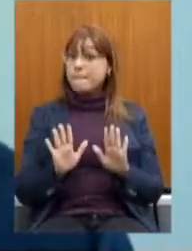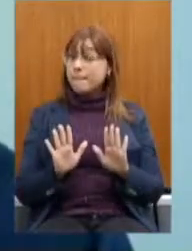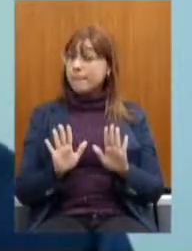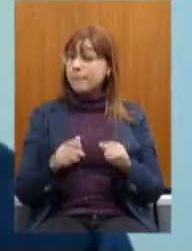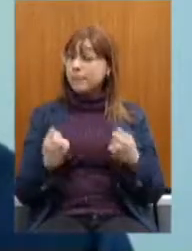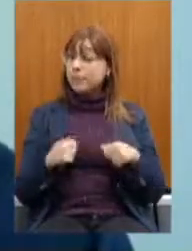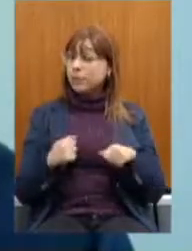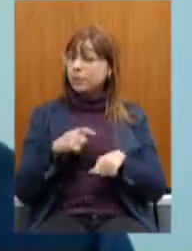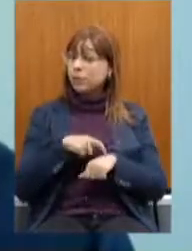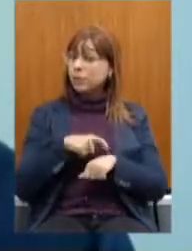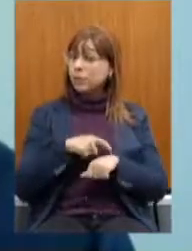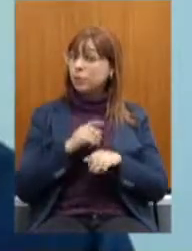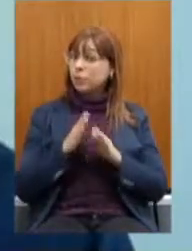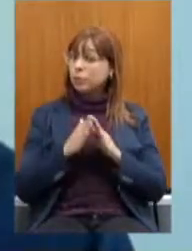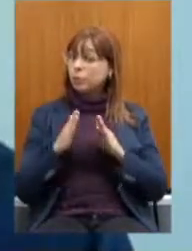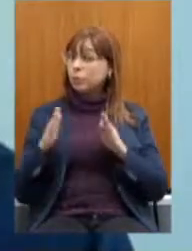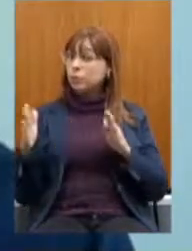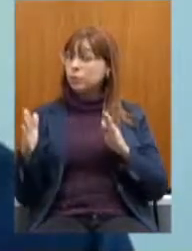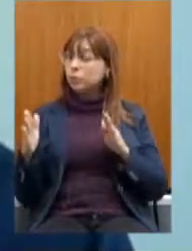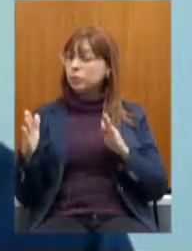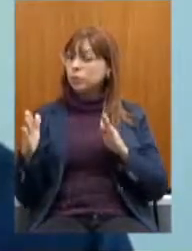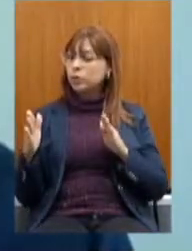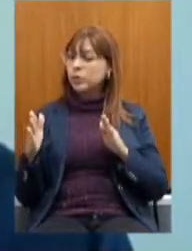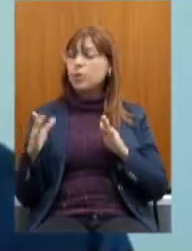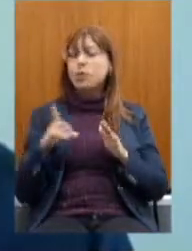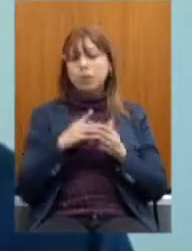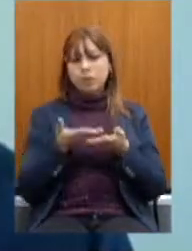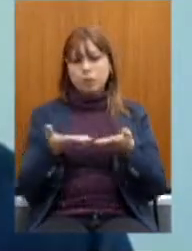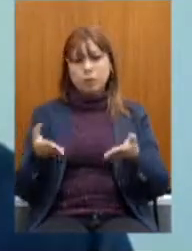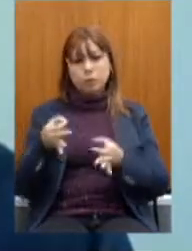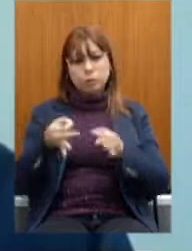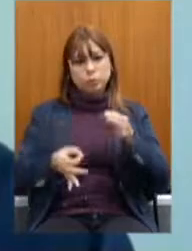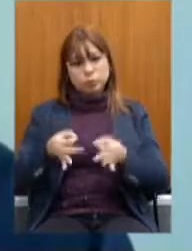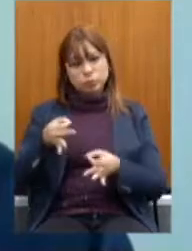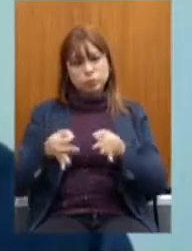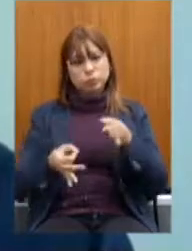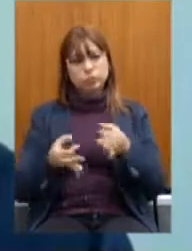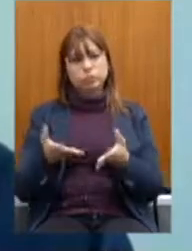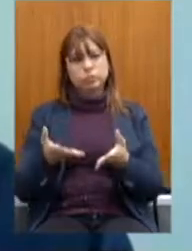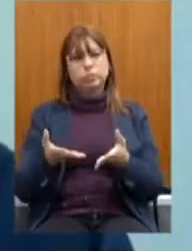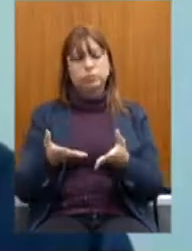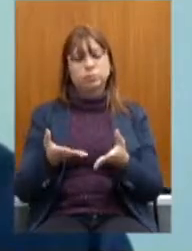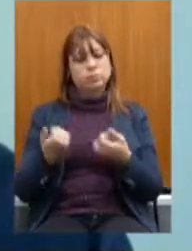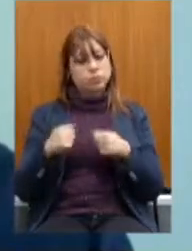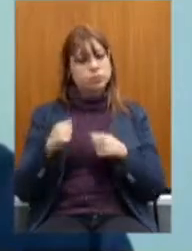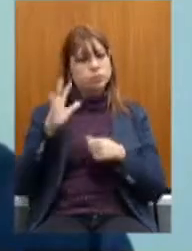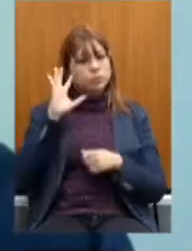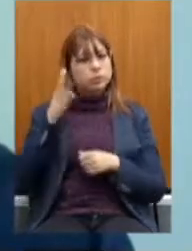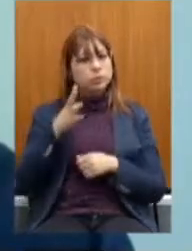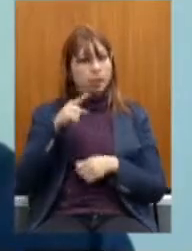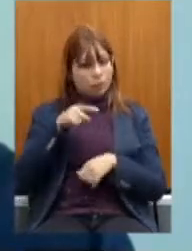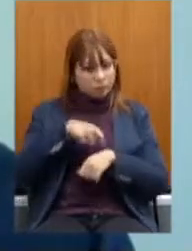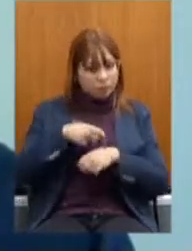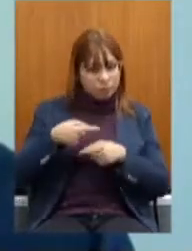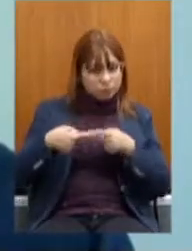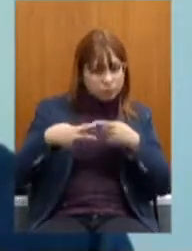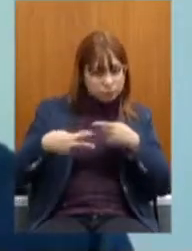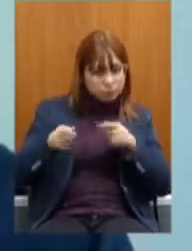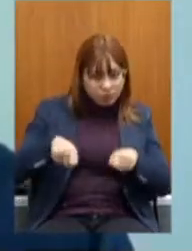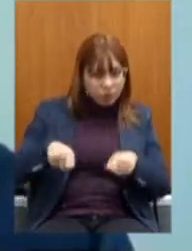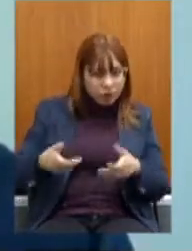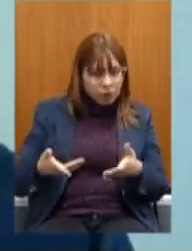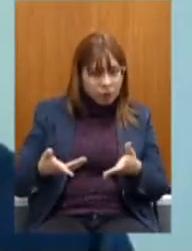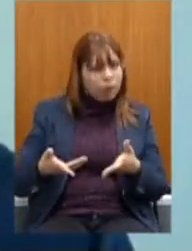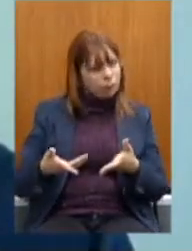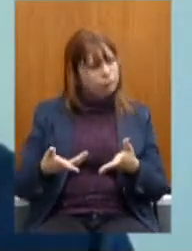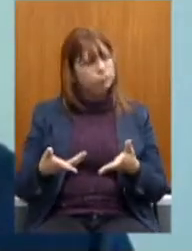Tempo hábil A justiça Ela está aí Para julgar Se esse tempo É hábil Ou não Eu acho que